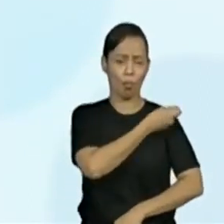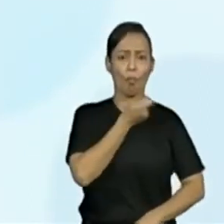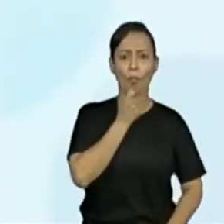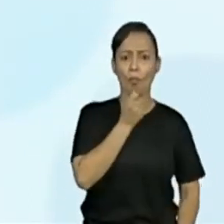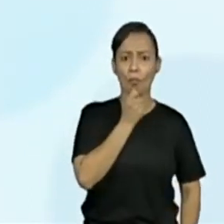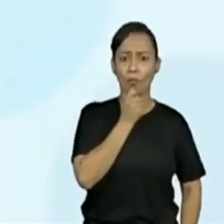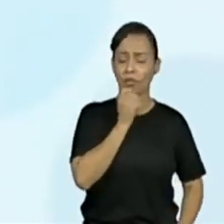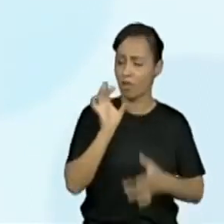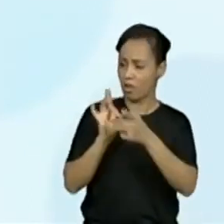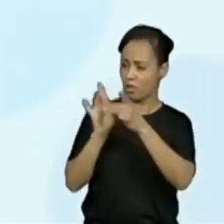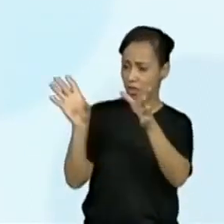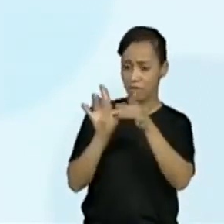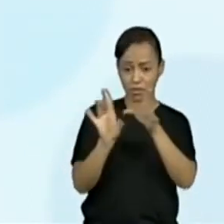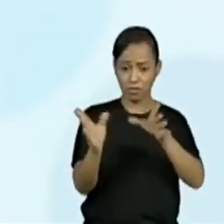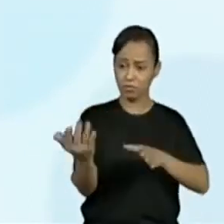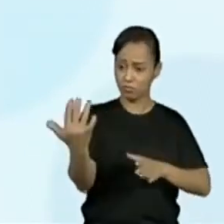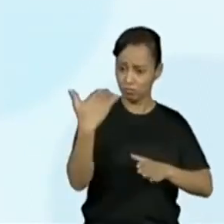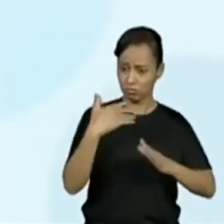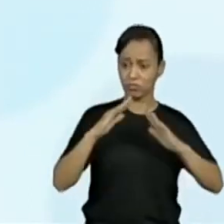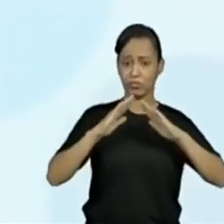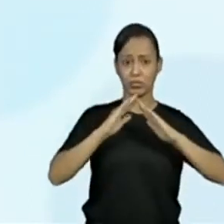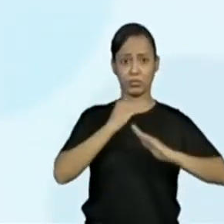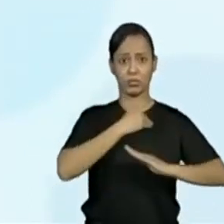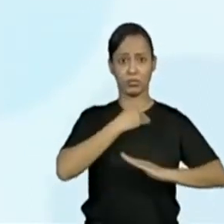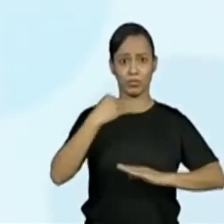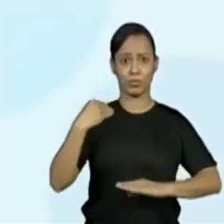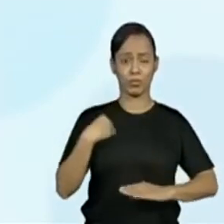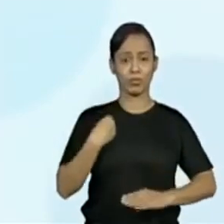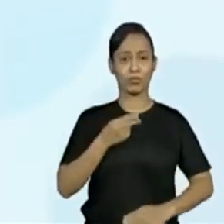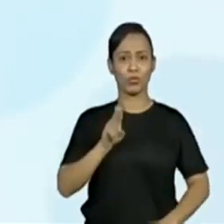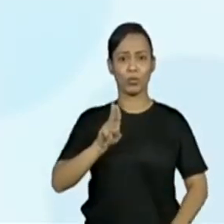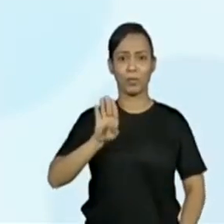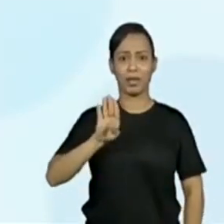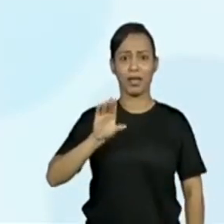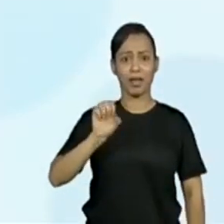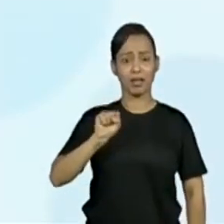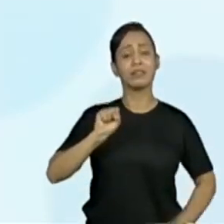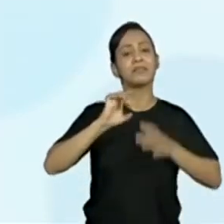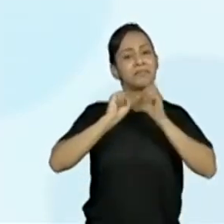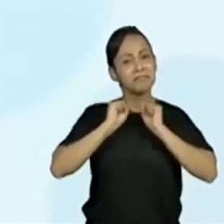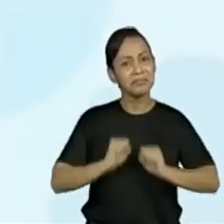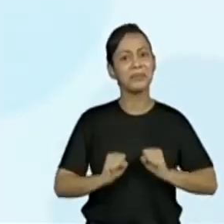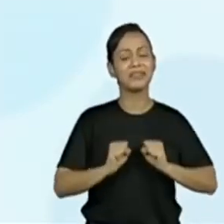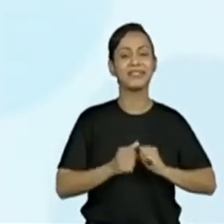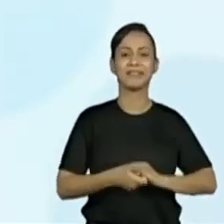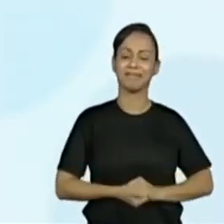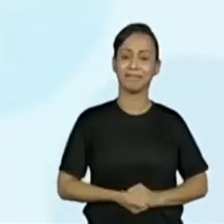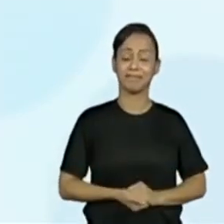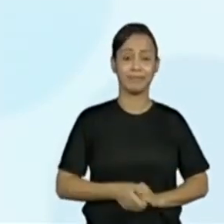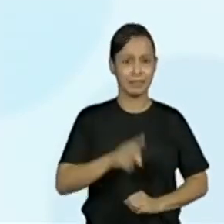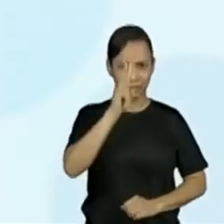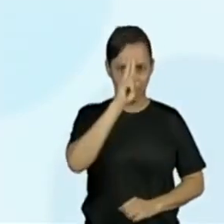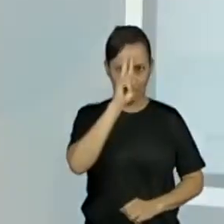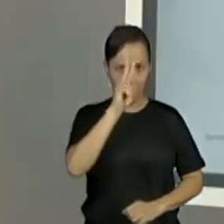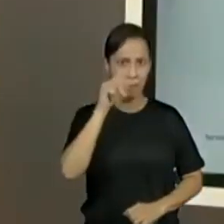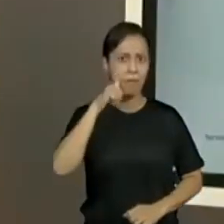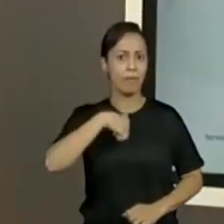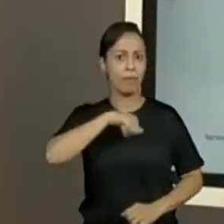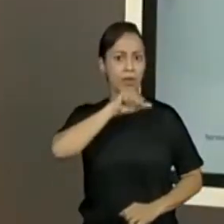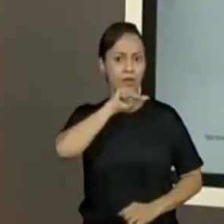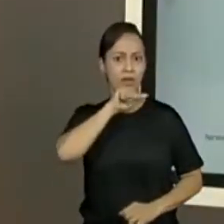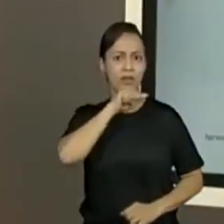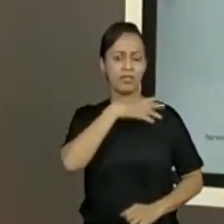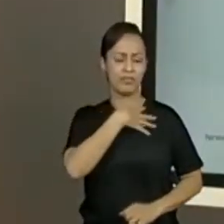pode comparecer aos postos até o fim da campanha. Olha só, se ele falou da mãe, se ele falou das crianças,